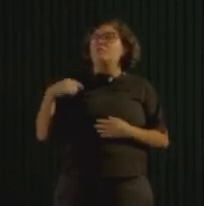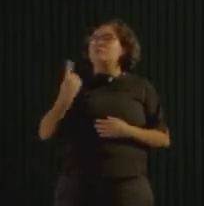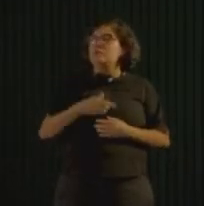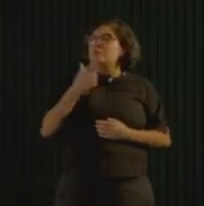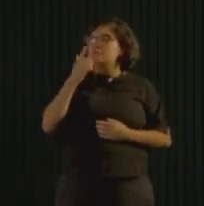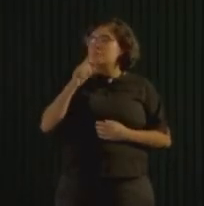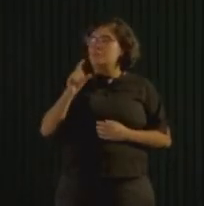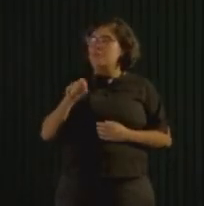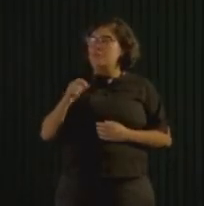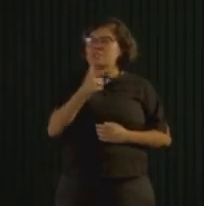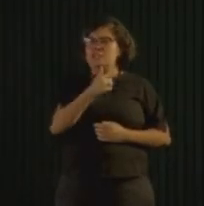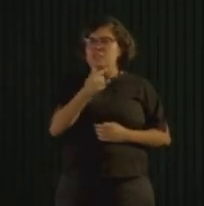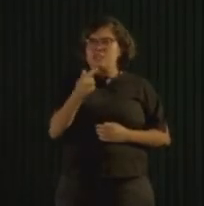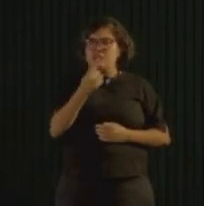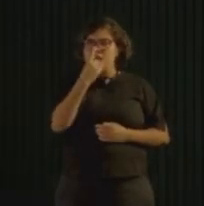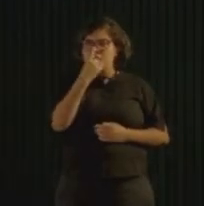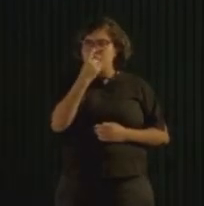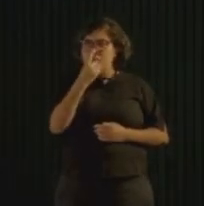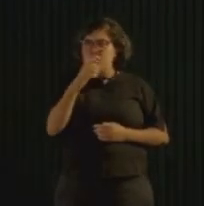tipos.